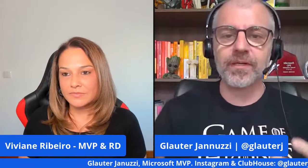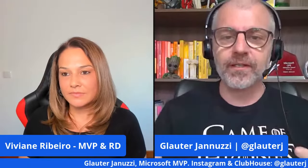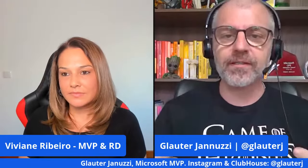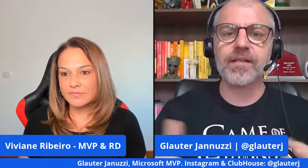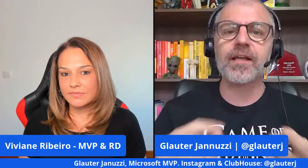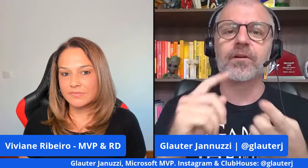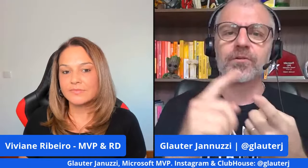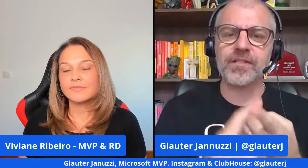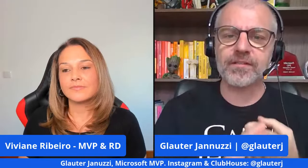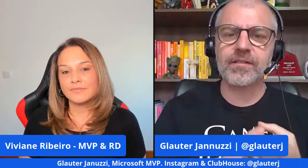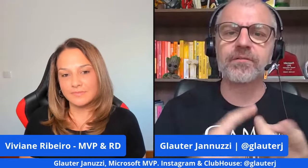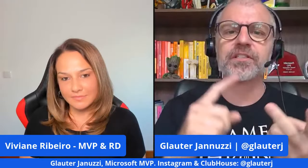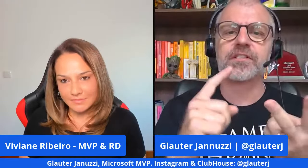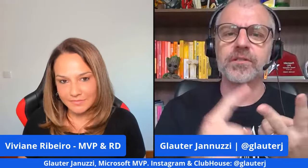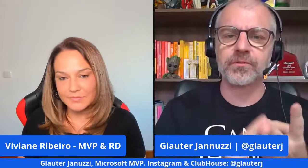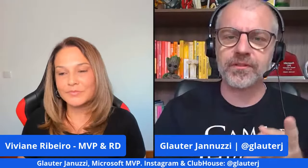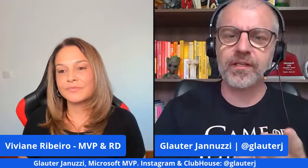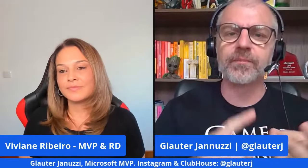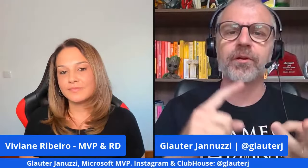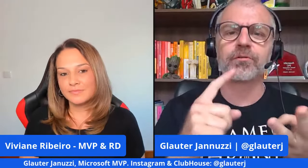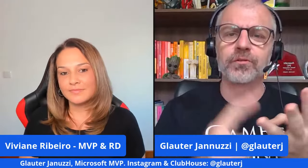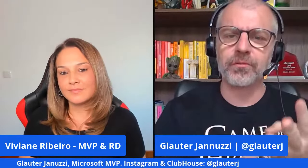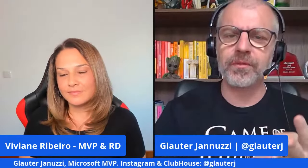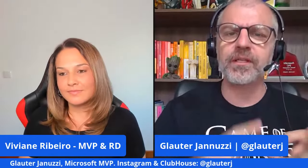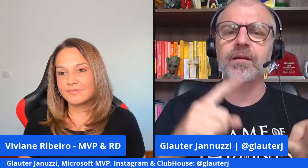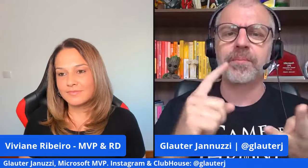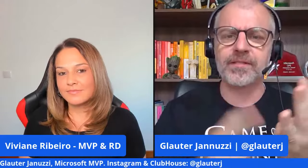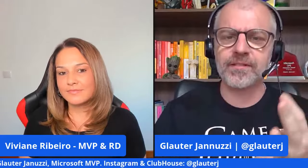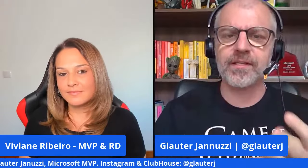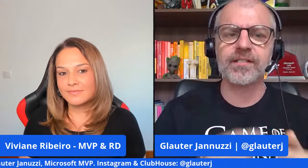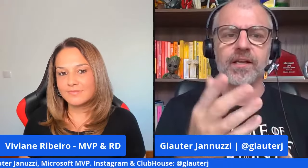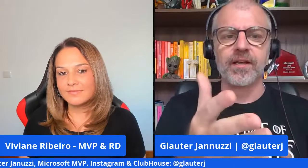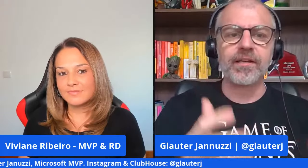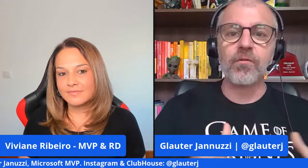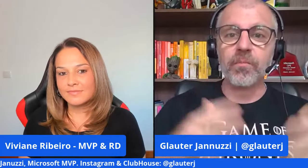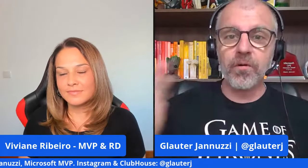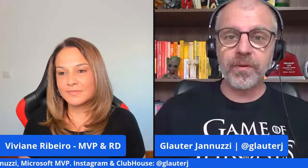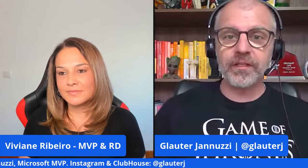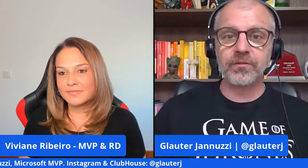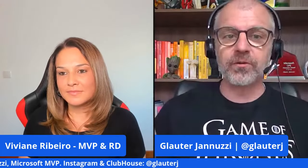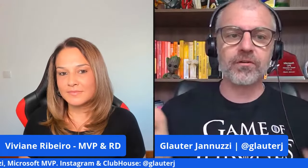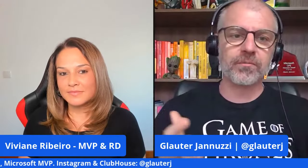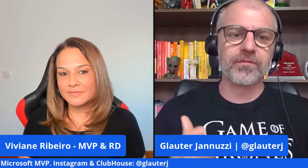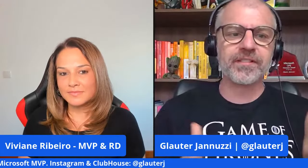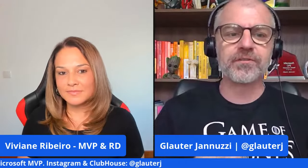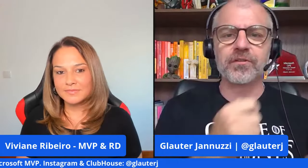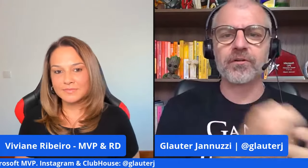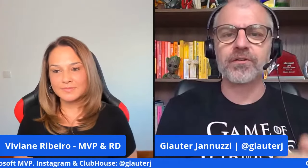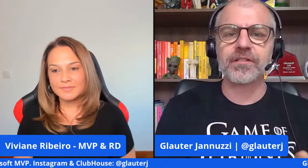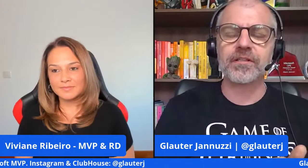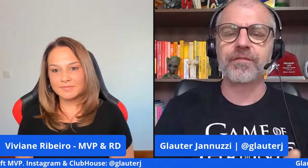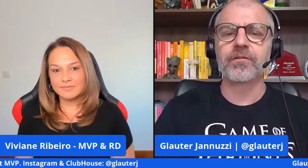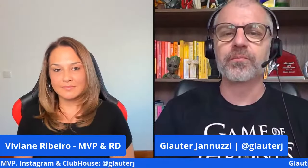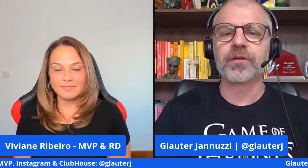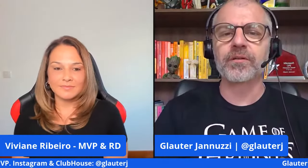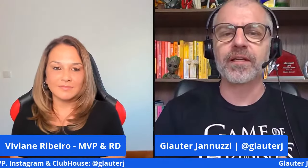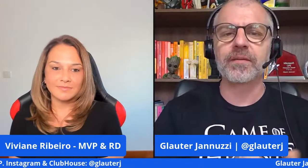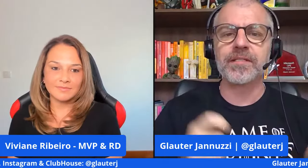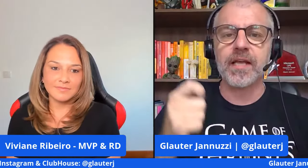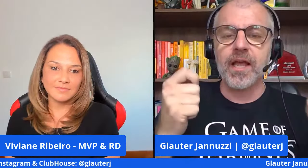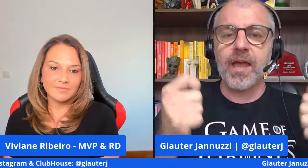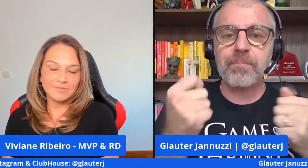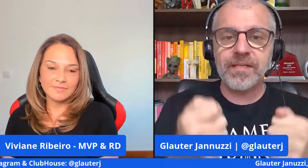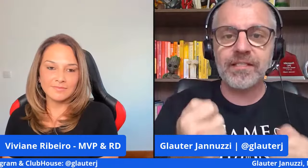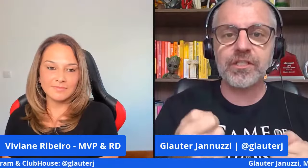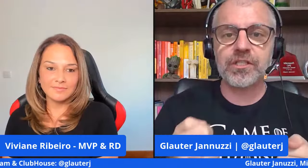habilidades humanas é negociação é gestão do tempo é autonomia é persistência um bom empreendedor como você no seu negócio você já falou um pouquinho